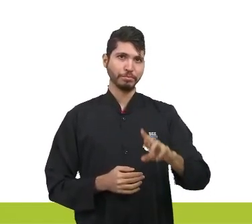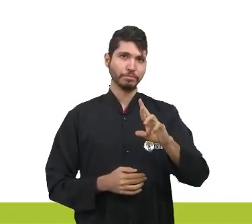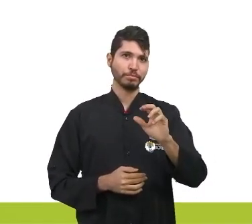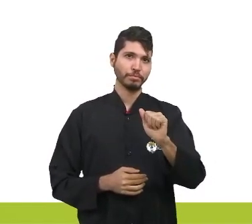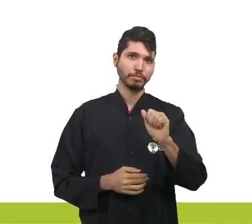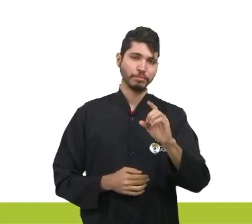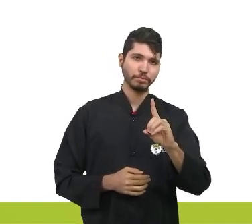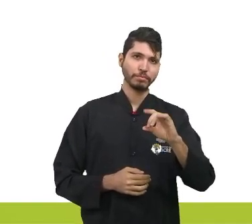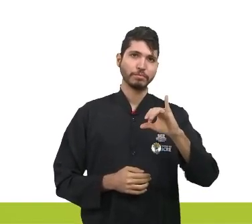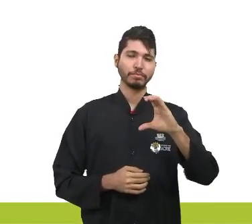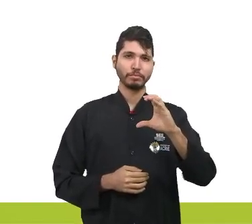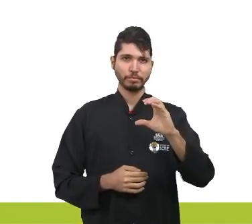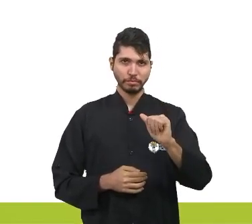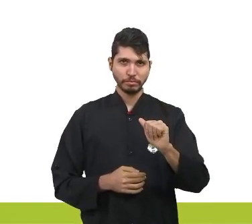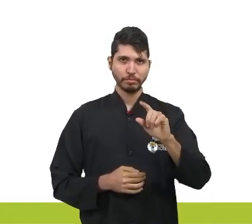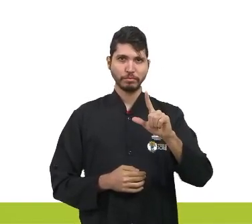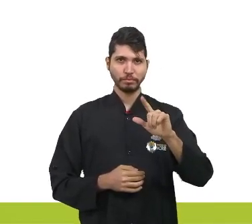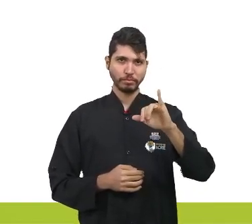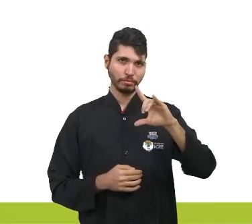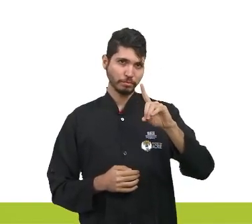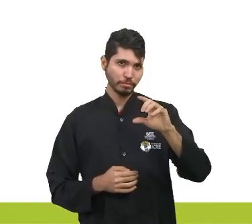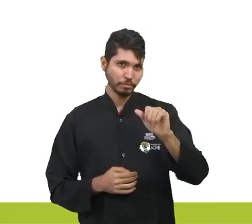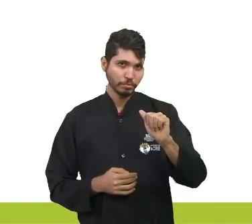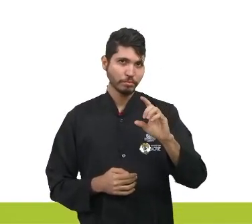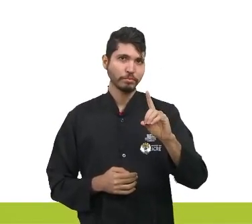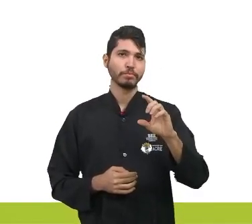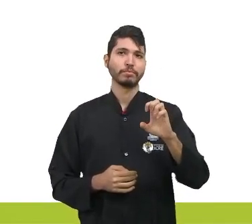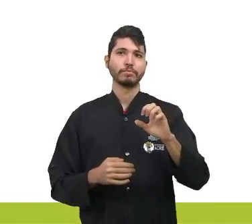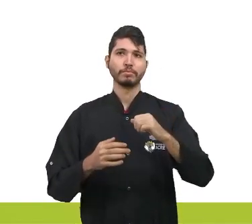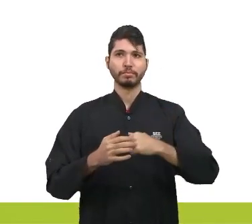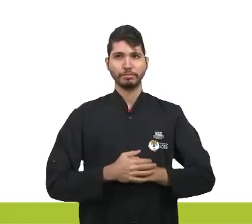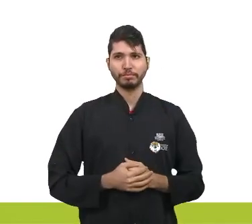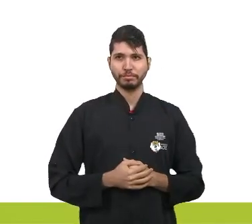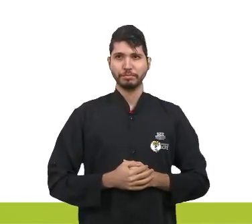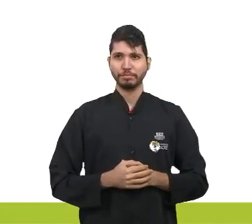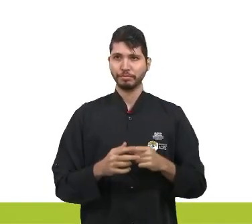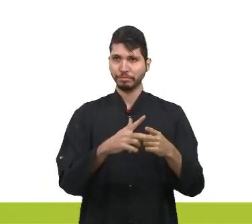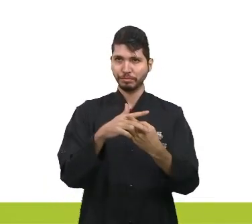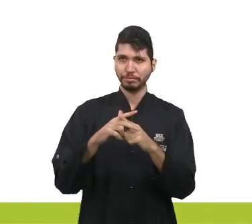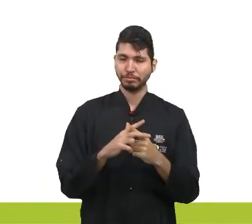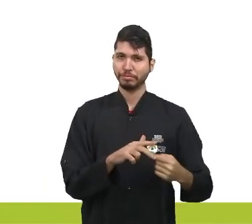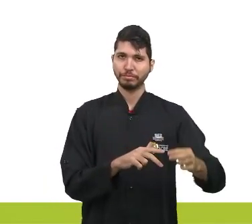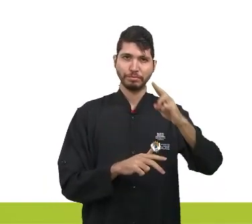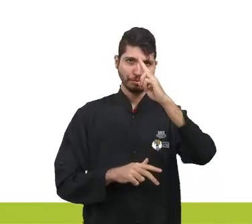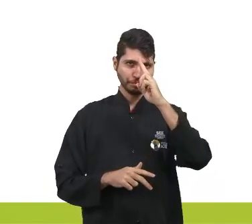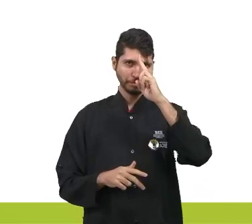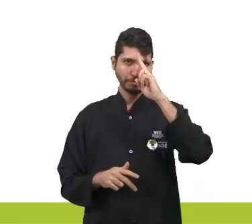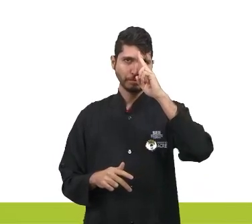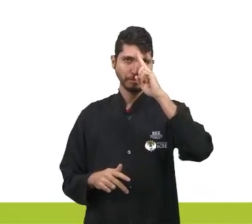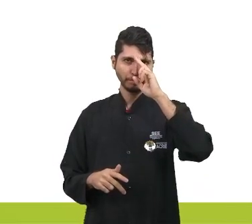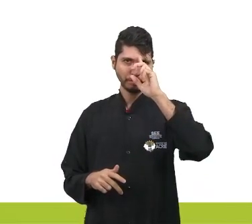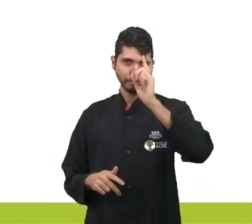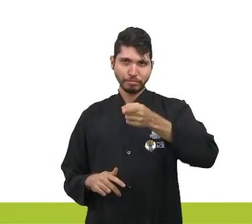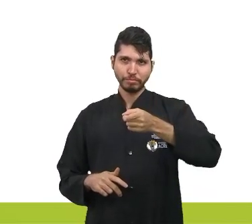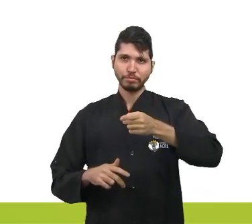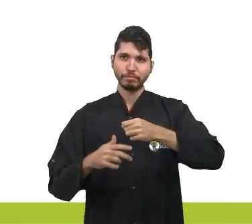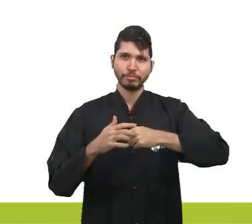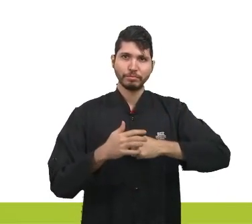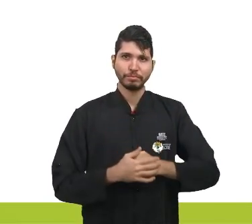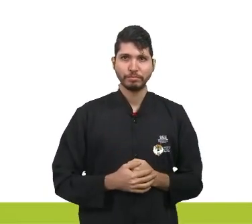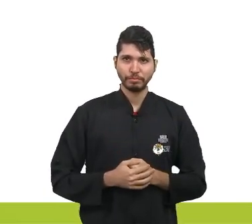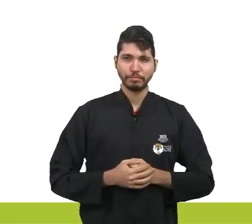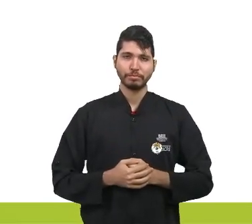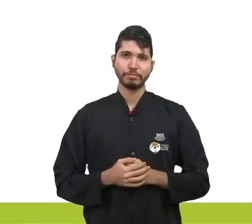de reforma das elites dirigentes, B anomalias na execução dos planos